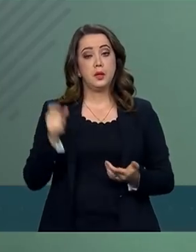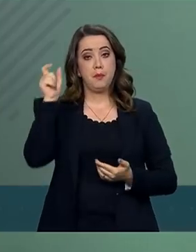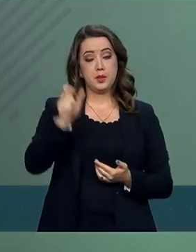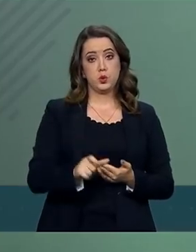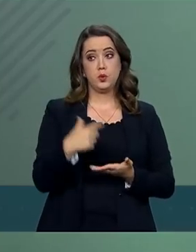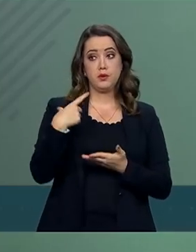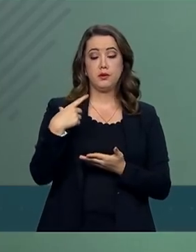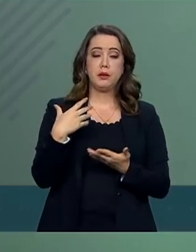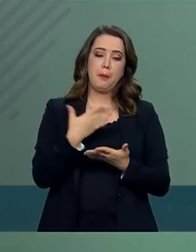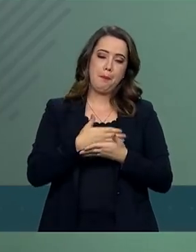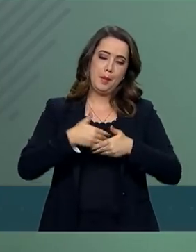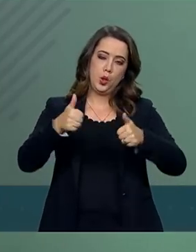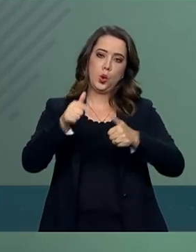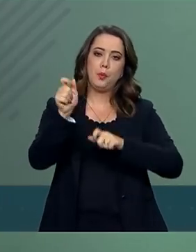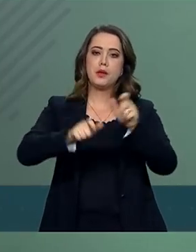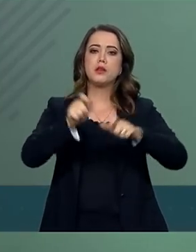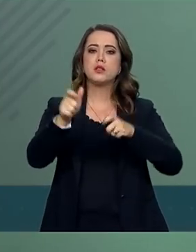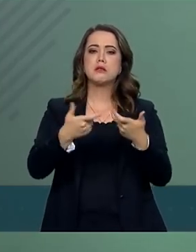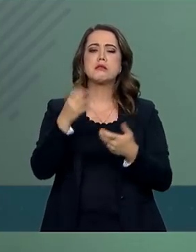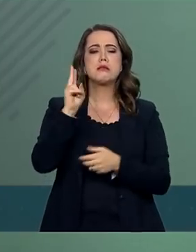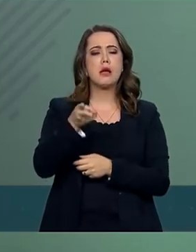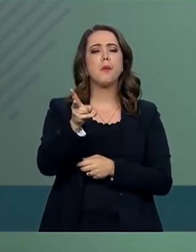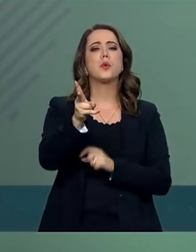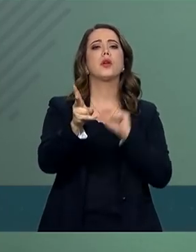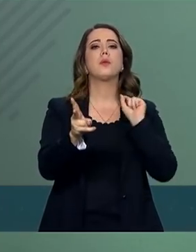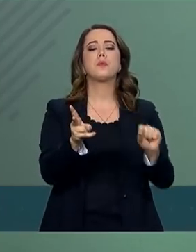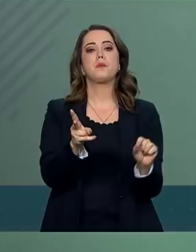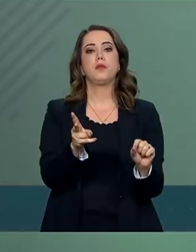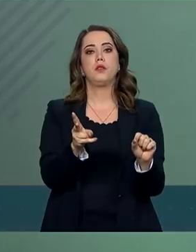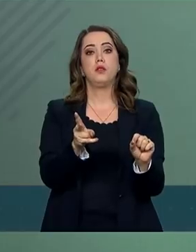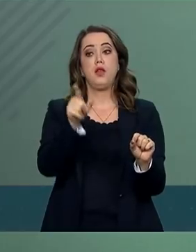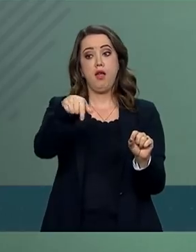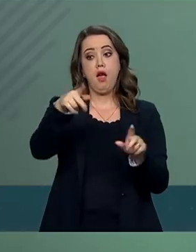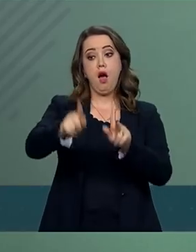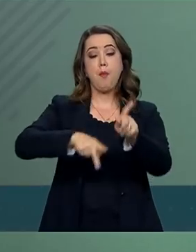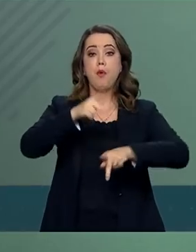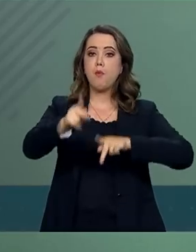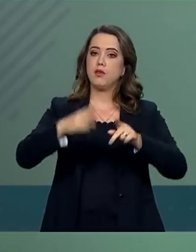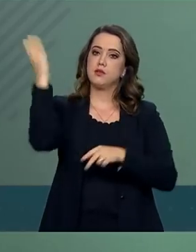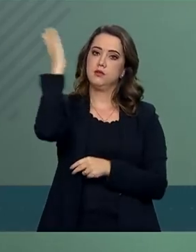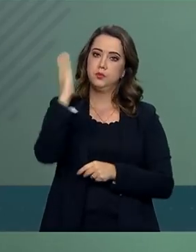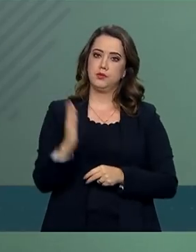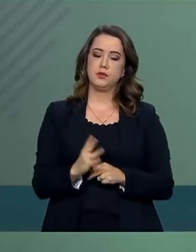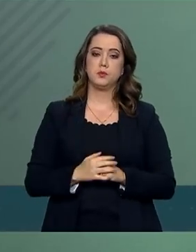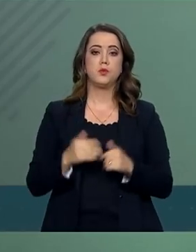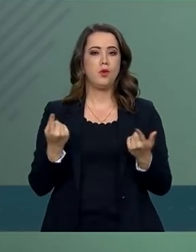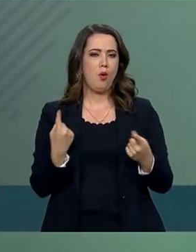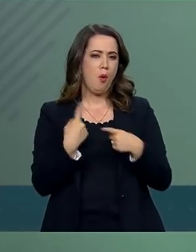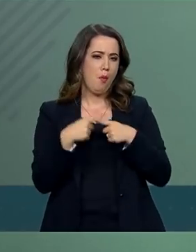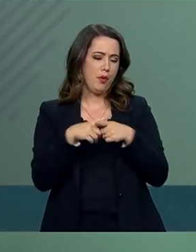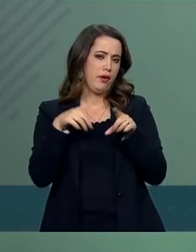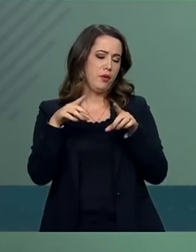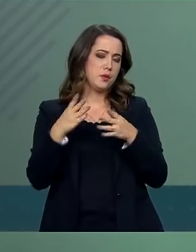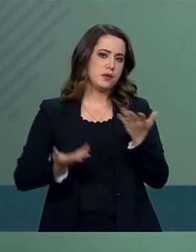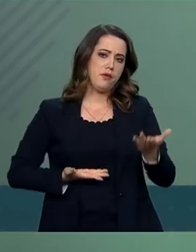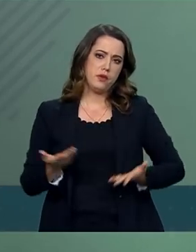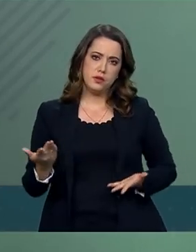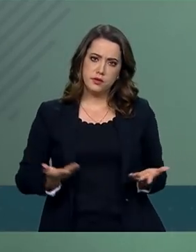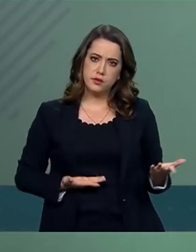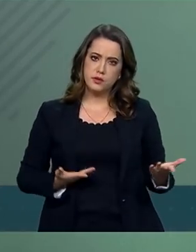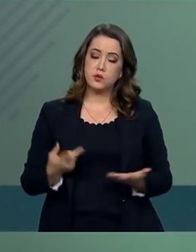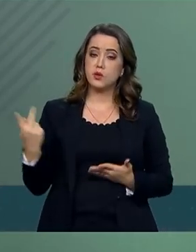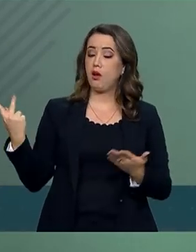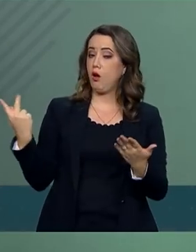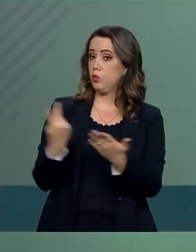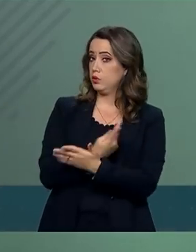sairá ganhando, sem sombra de dúvidas, é a população brasileira, pois os serviços serão